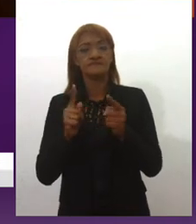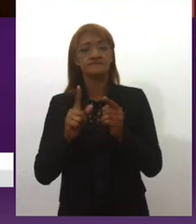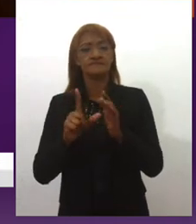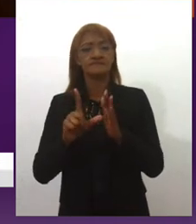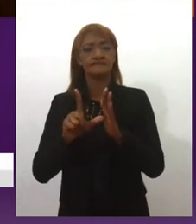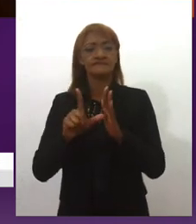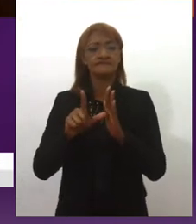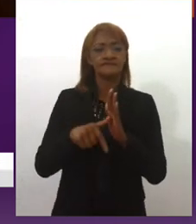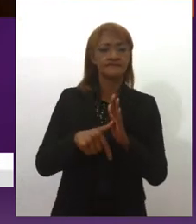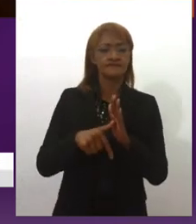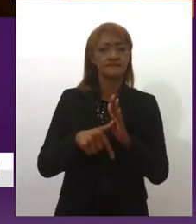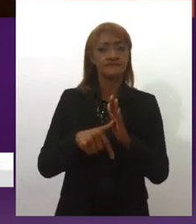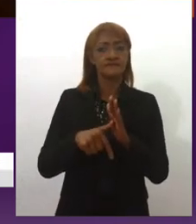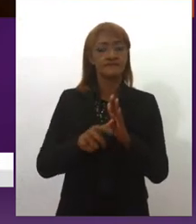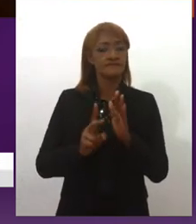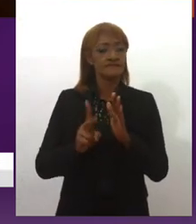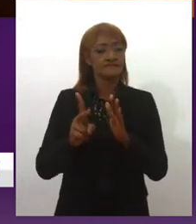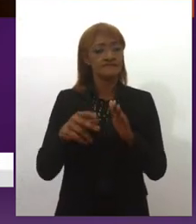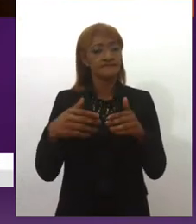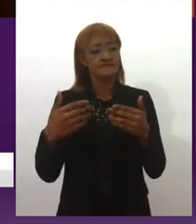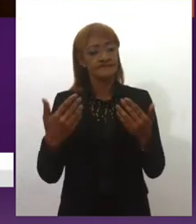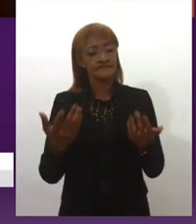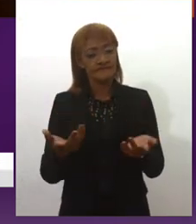para a gente, então,